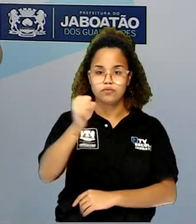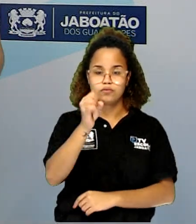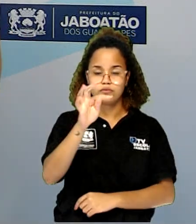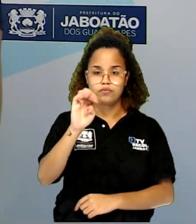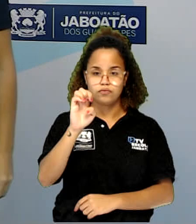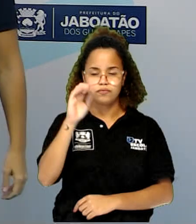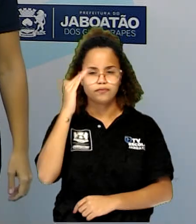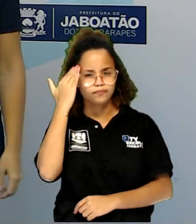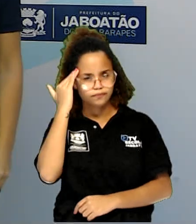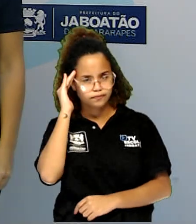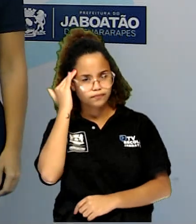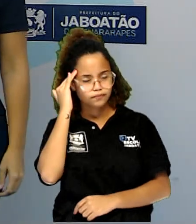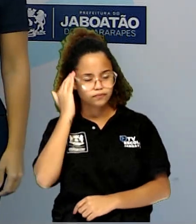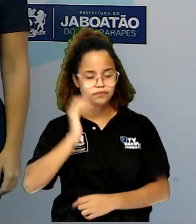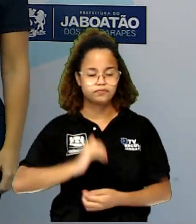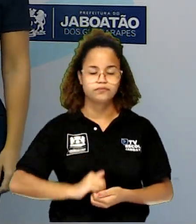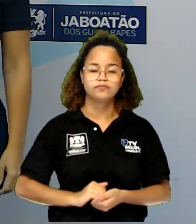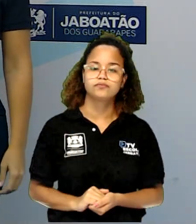Entenderam até aí?